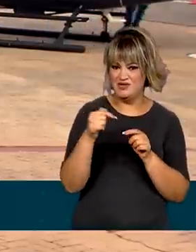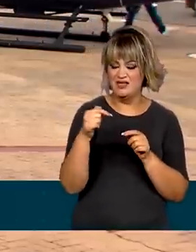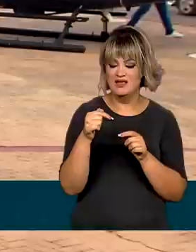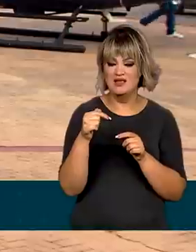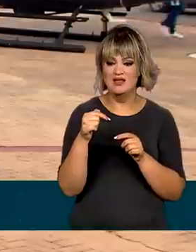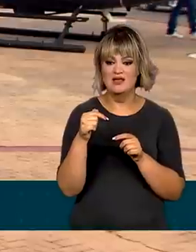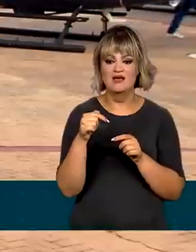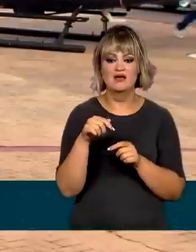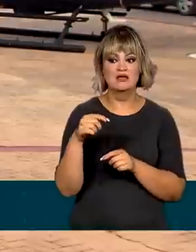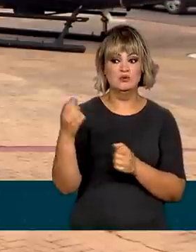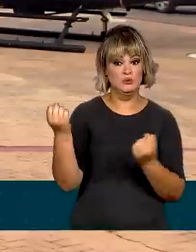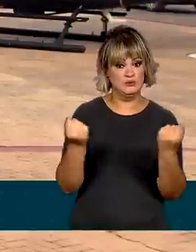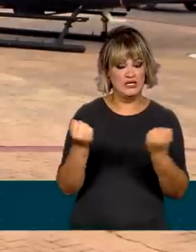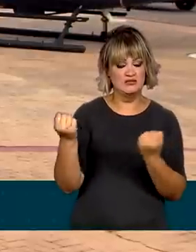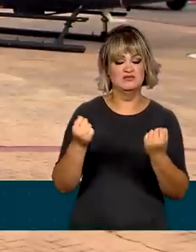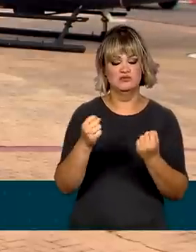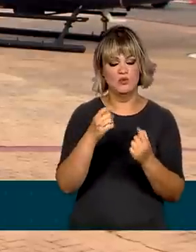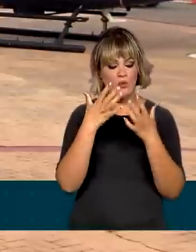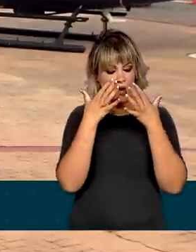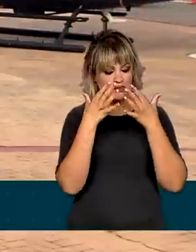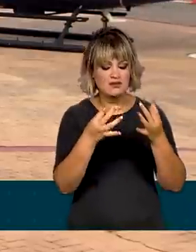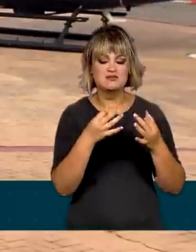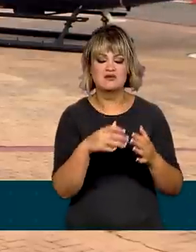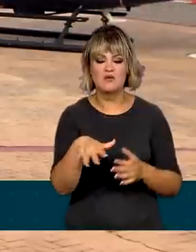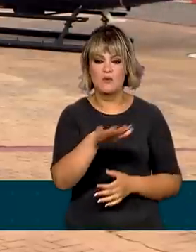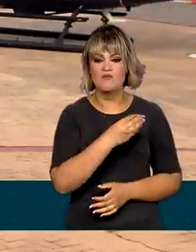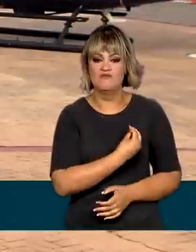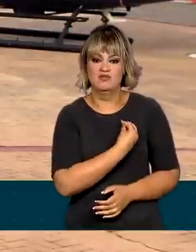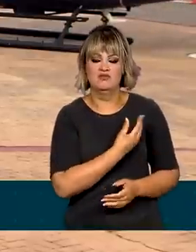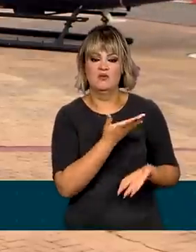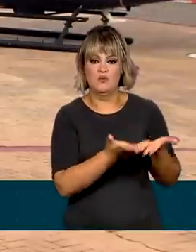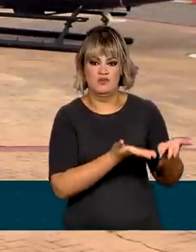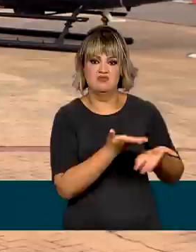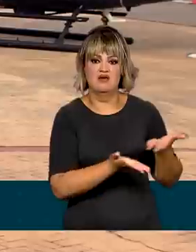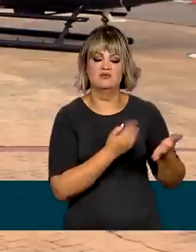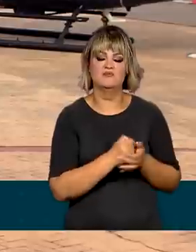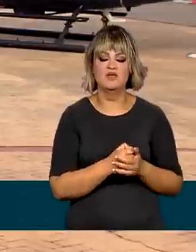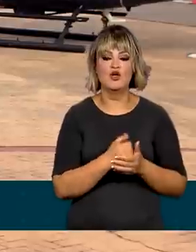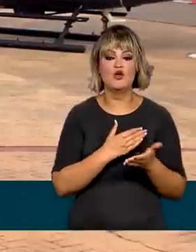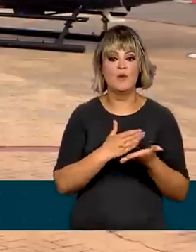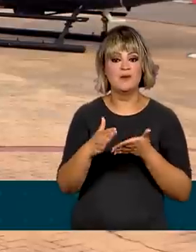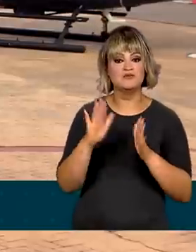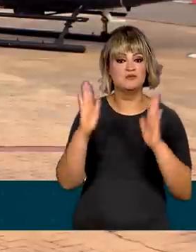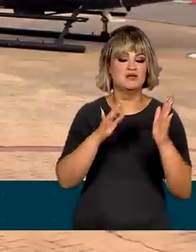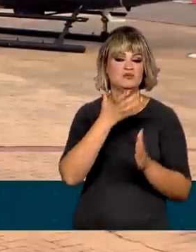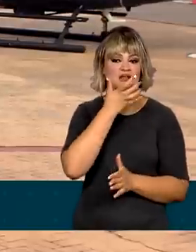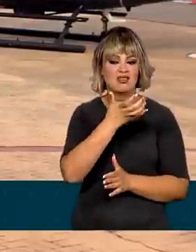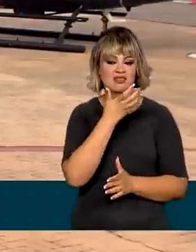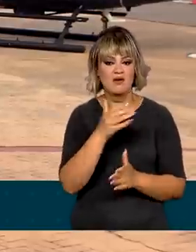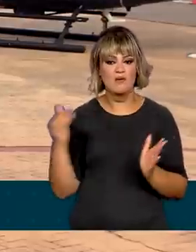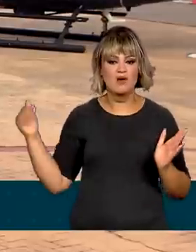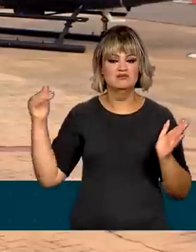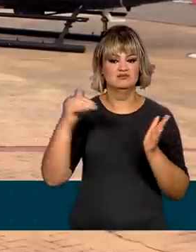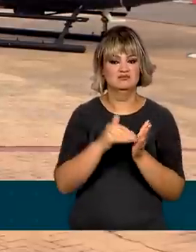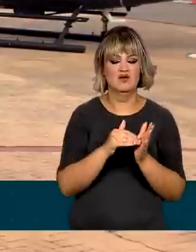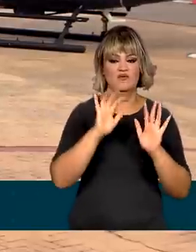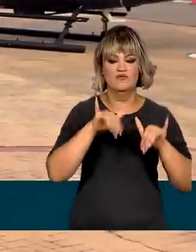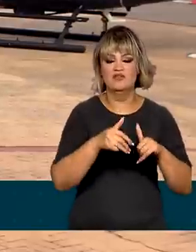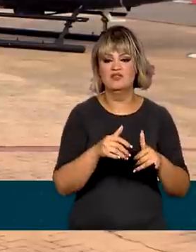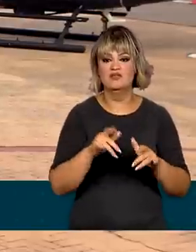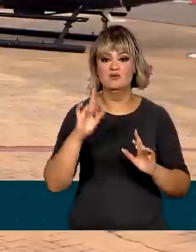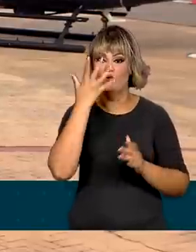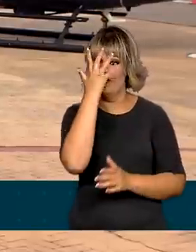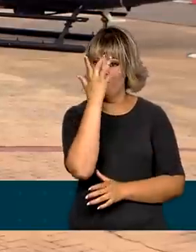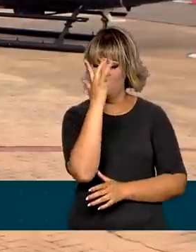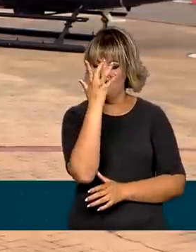Trânsito, Escolha a Vida. As ações de fiscalização começam neste Natal e devem permanecer até o fim do Carnaval,